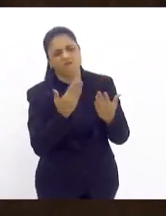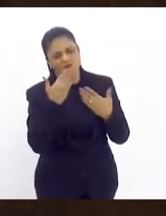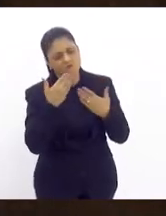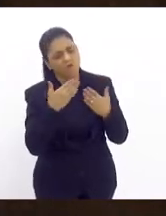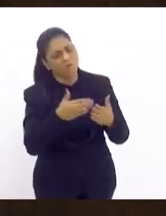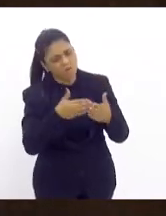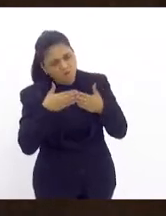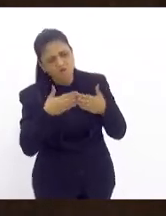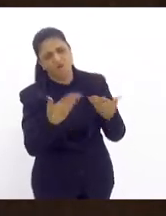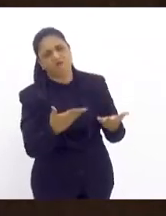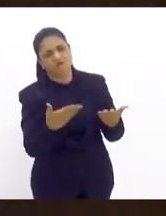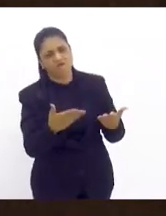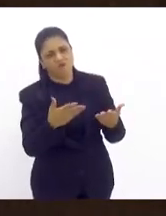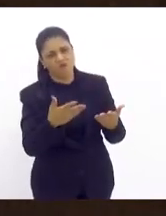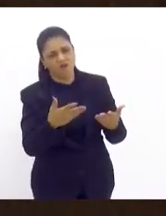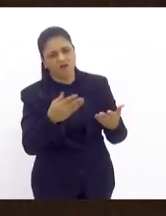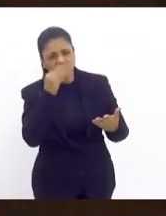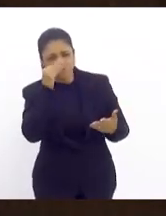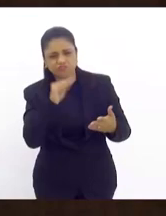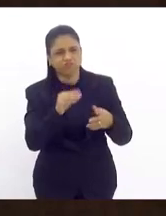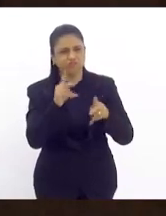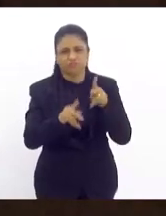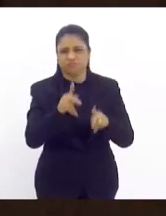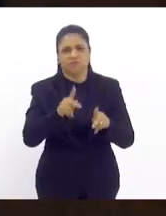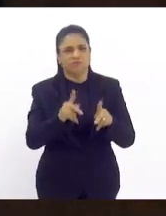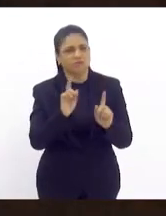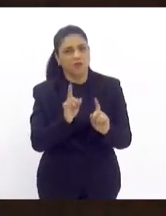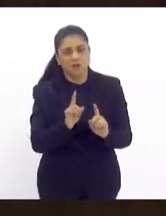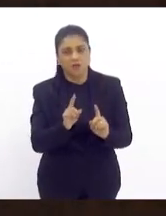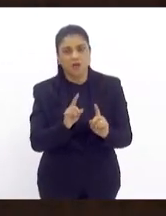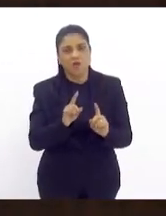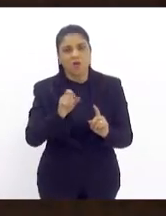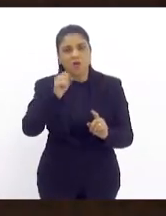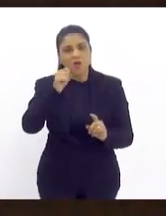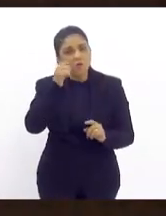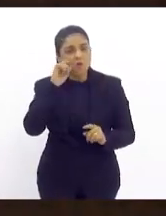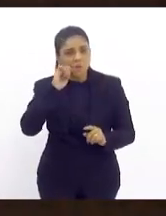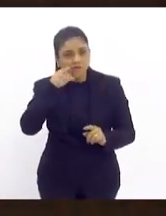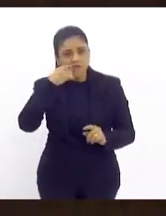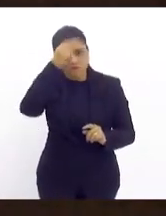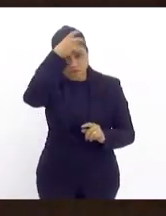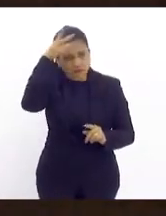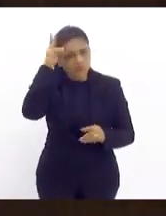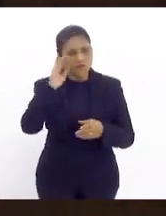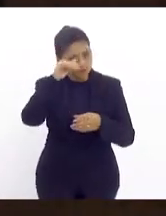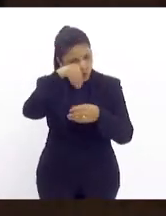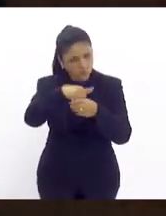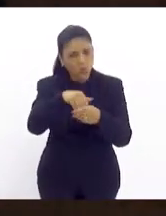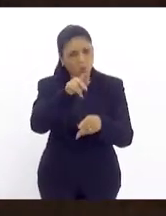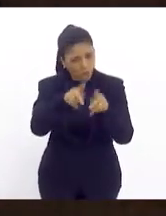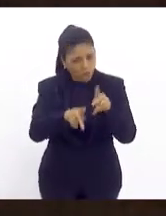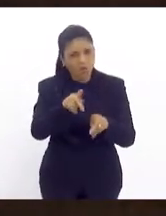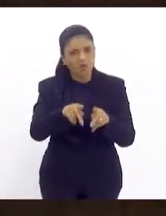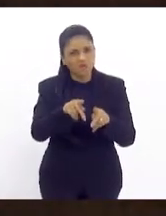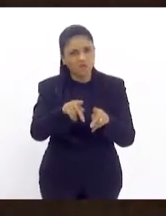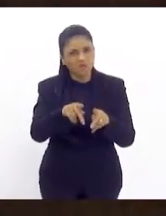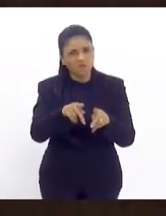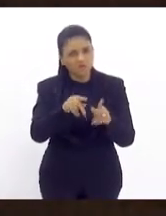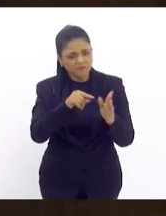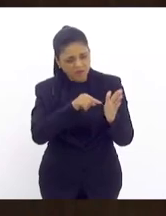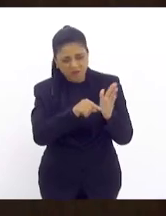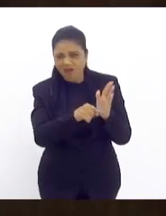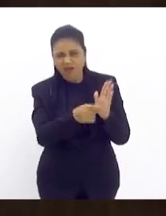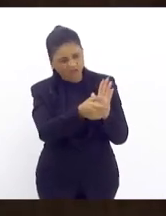a população, como bem disse o prefeito, eles também votaram no prefeito. Dizer que eles são indesejáveis,